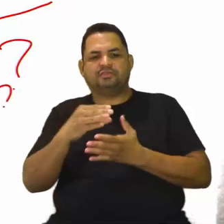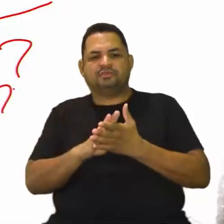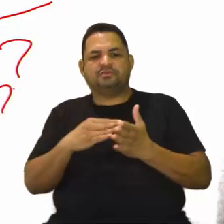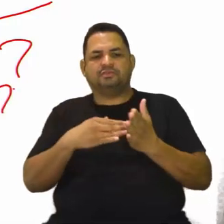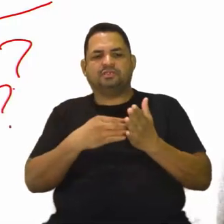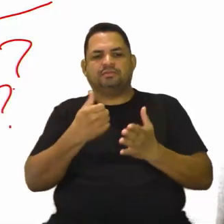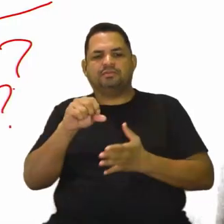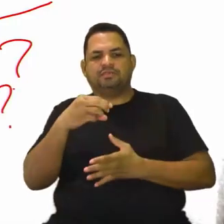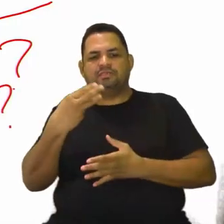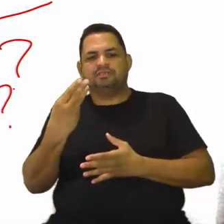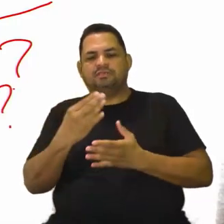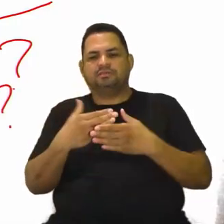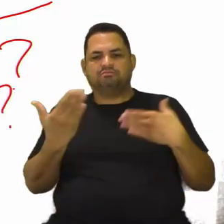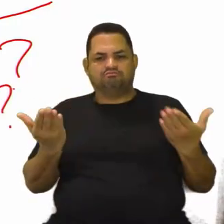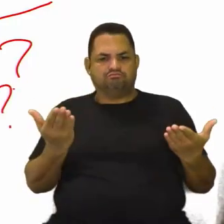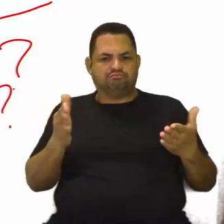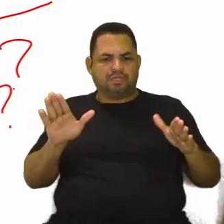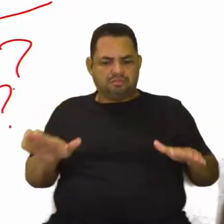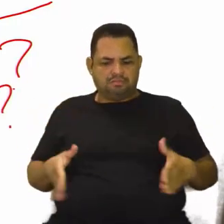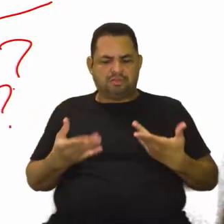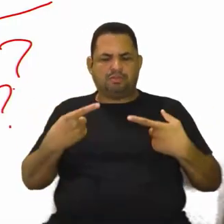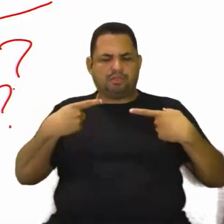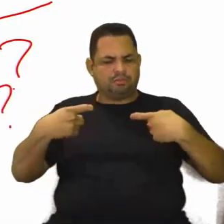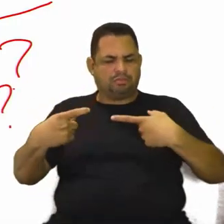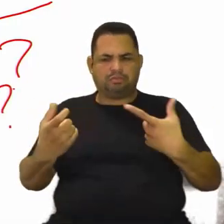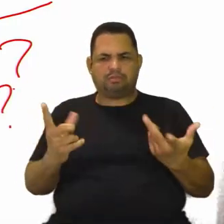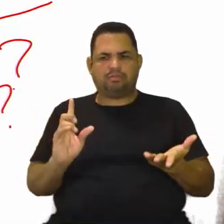1935? Ela tinha como missão promover guerra?